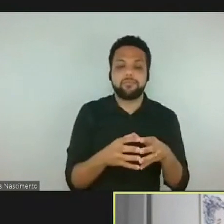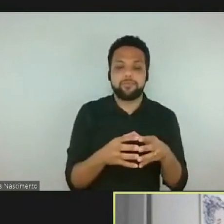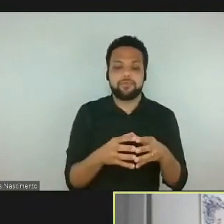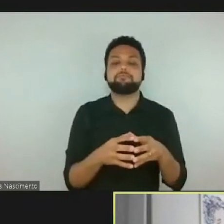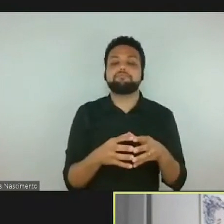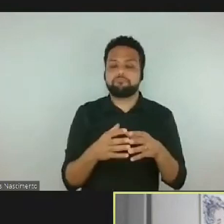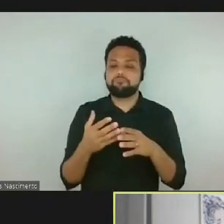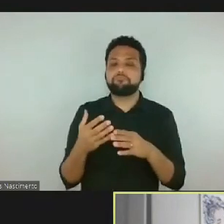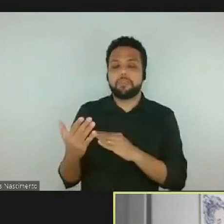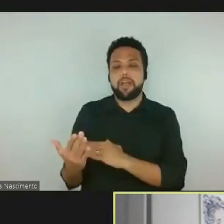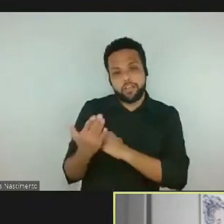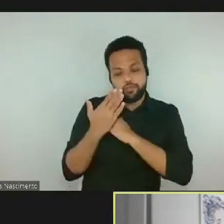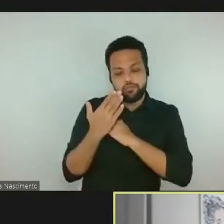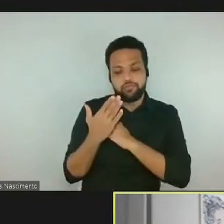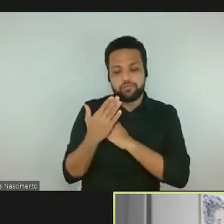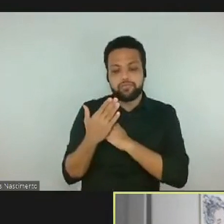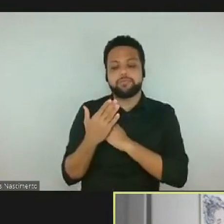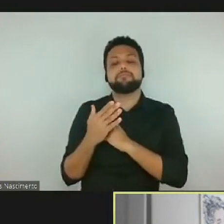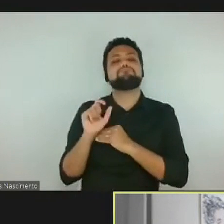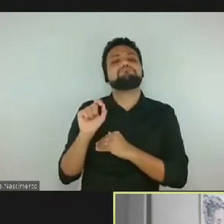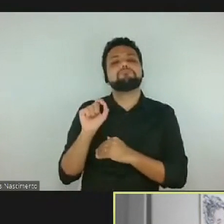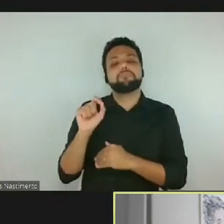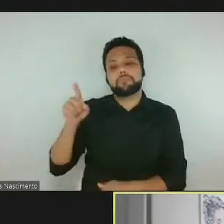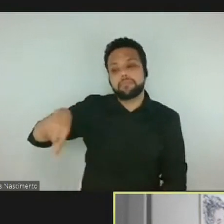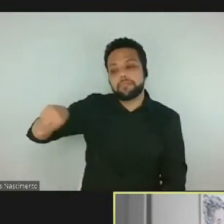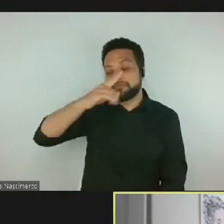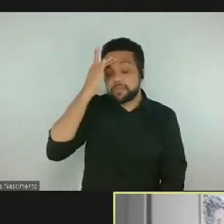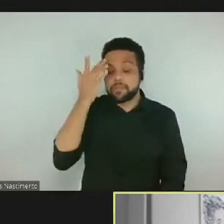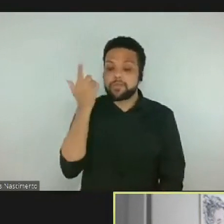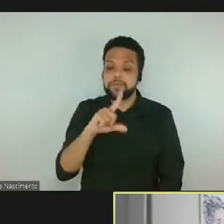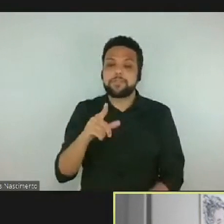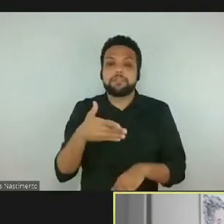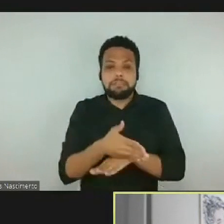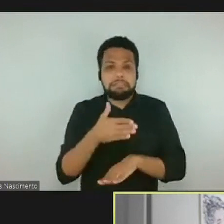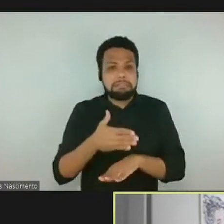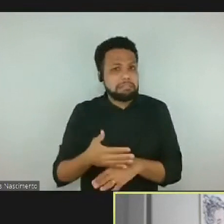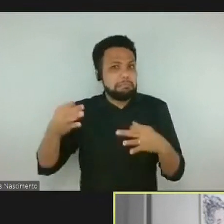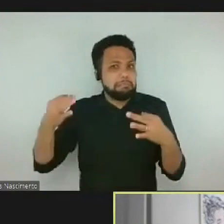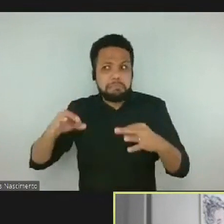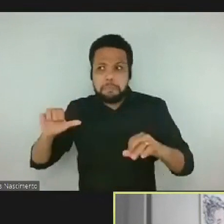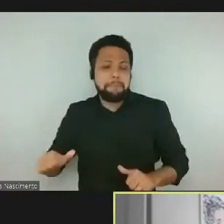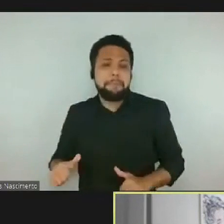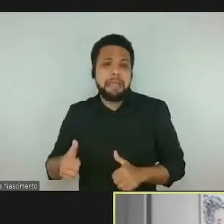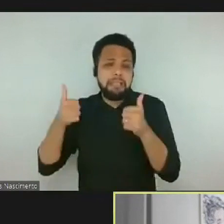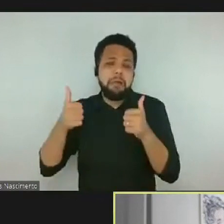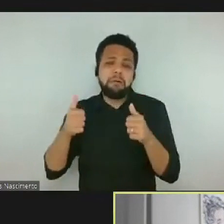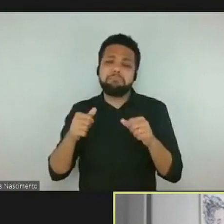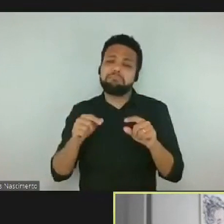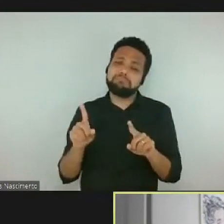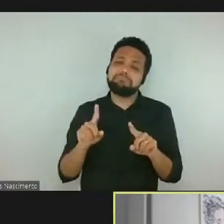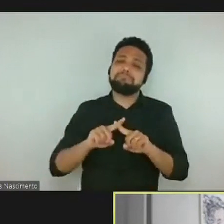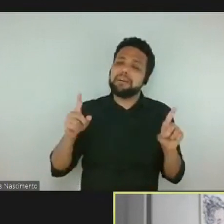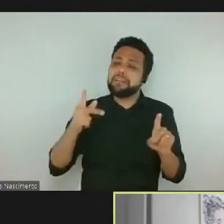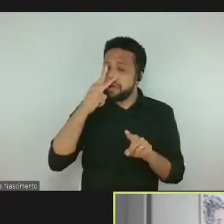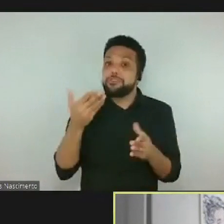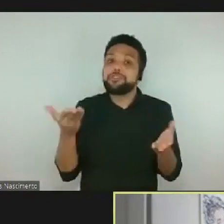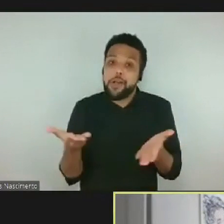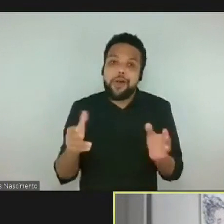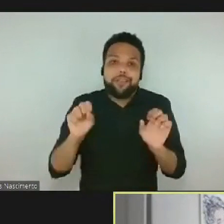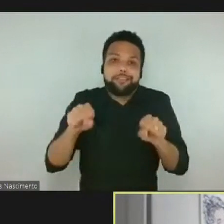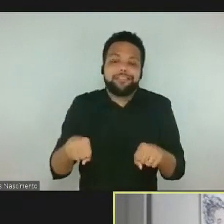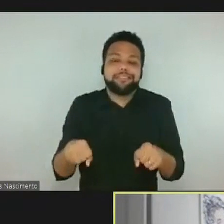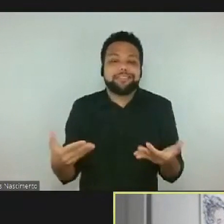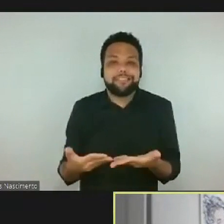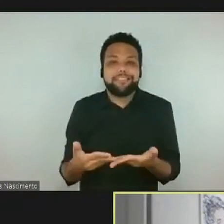auxilia para que as pessoas tenham esse acesso. Não é o ideal, talvez, mas acho que é o ideal agora, né? Cada